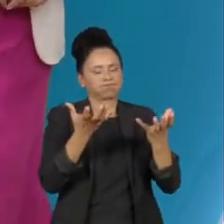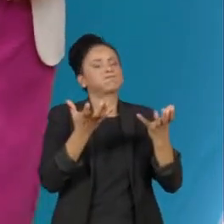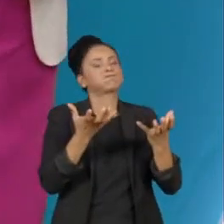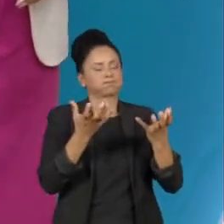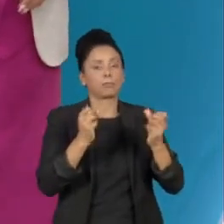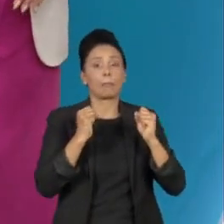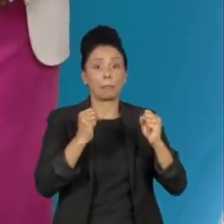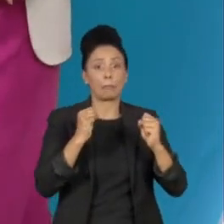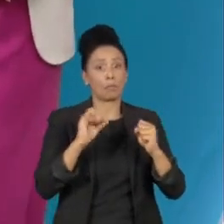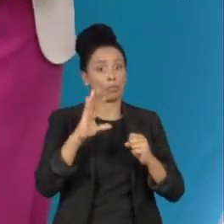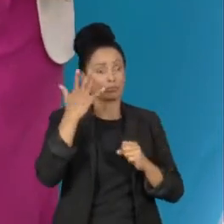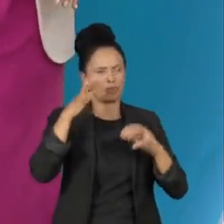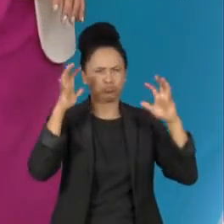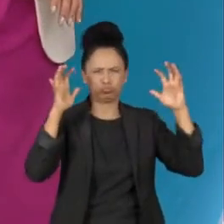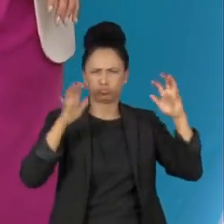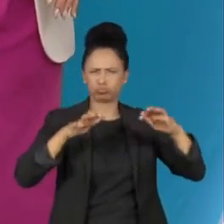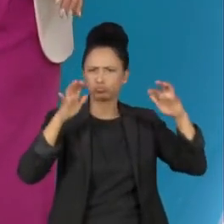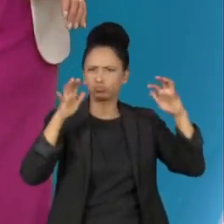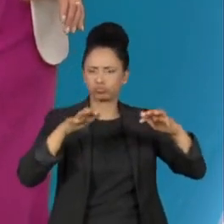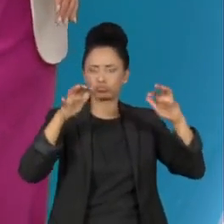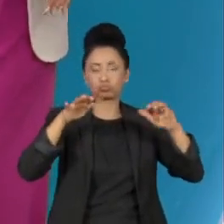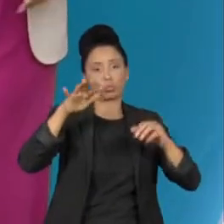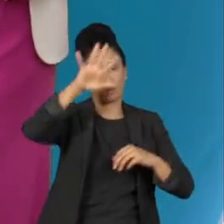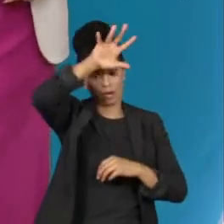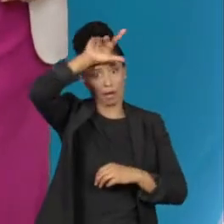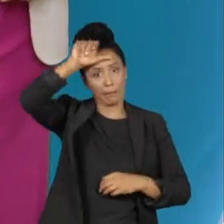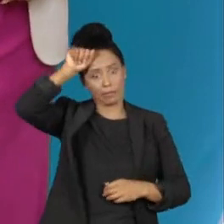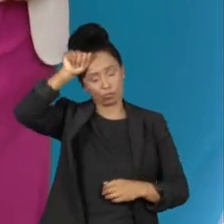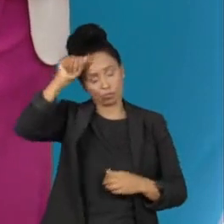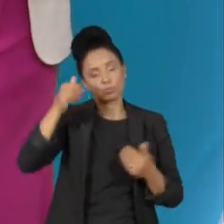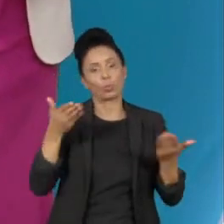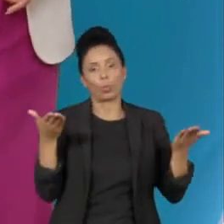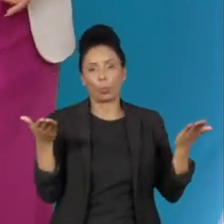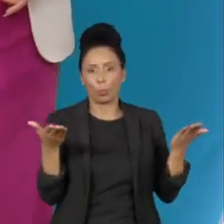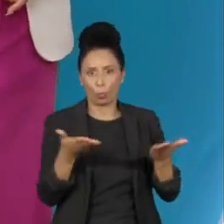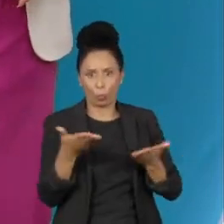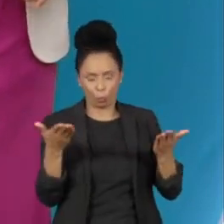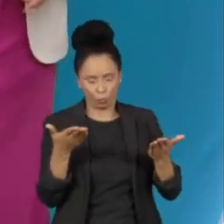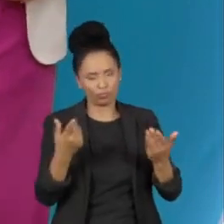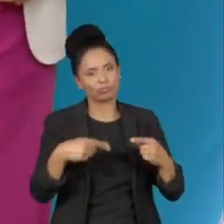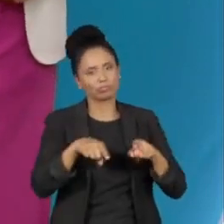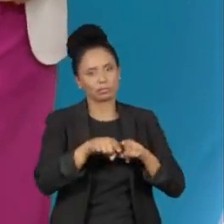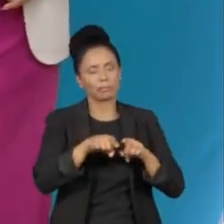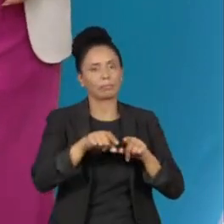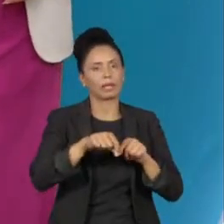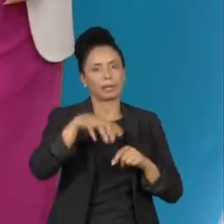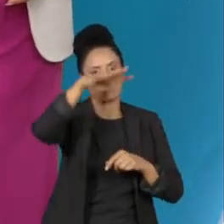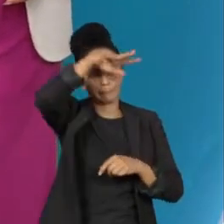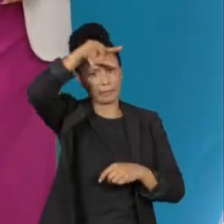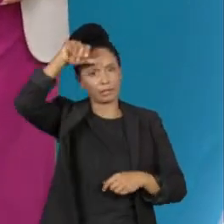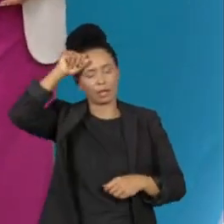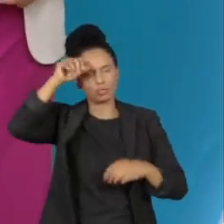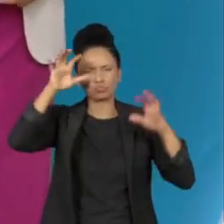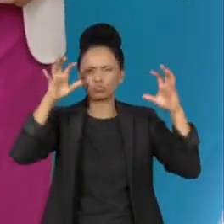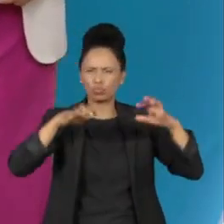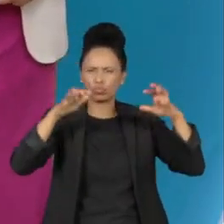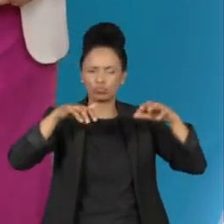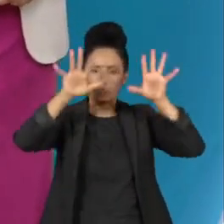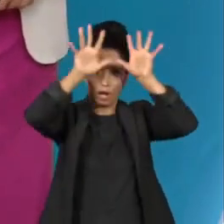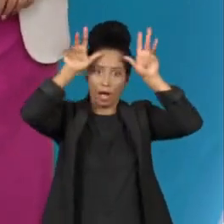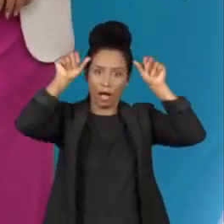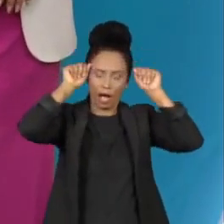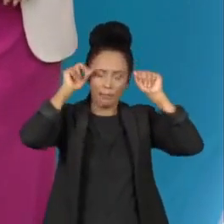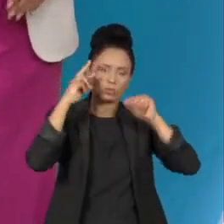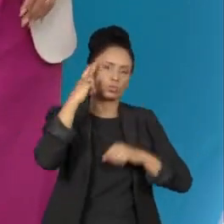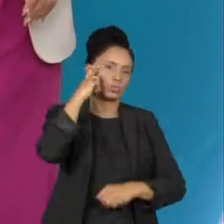previsão de temporais em todo o estado do Amazonas hoje, o que inclui a região de Manaus. A chuva também aumenta no Acre e no estado de